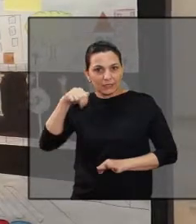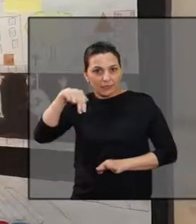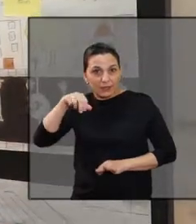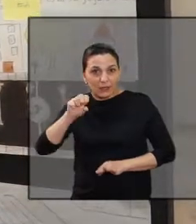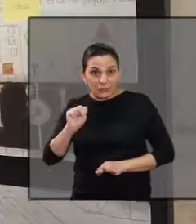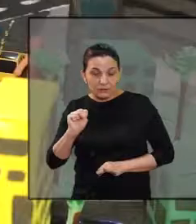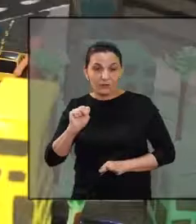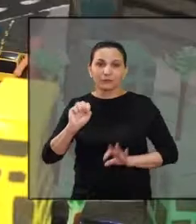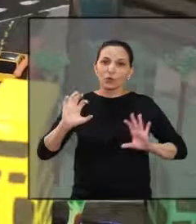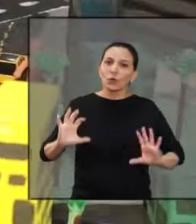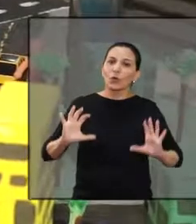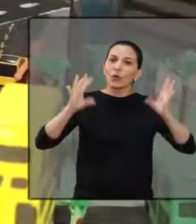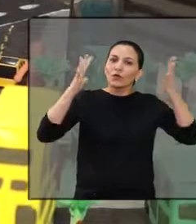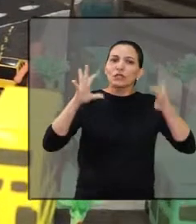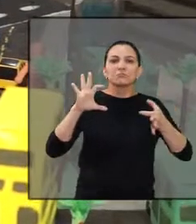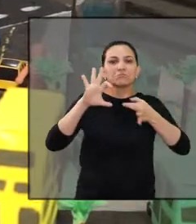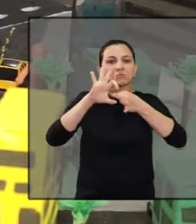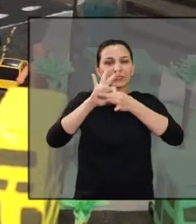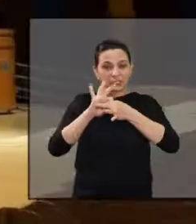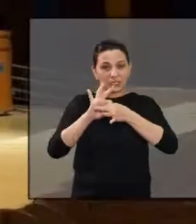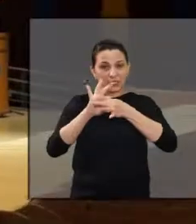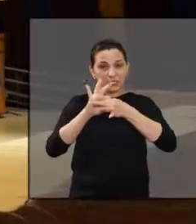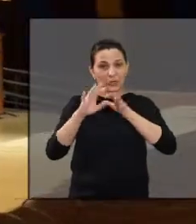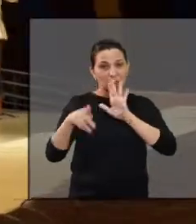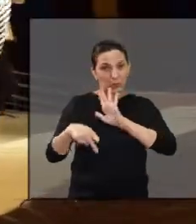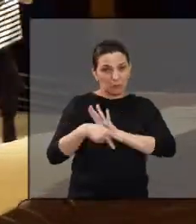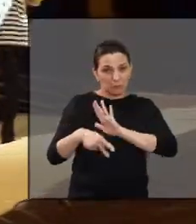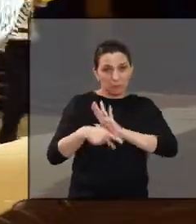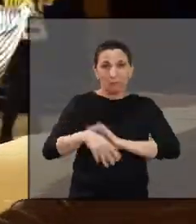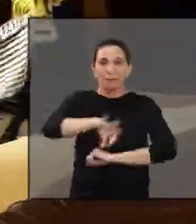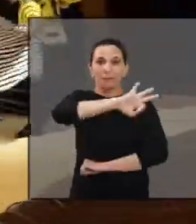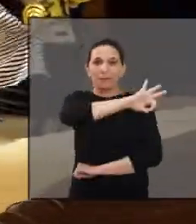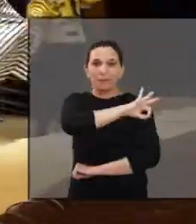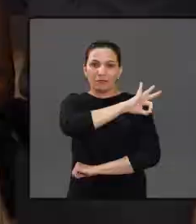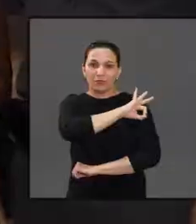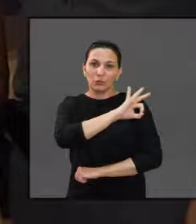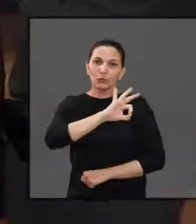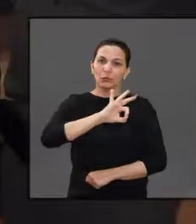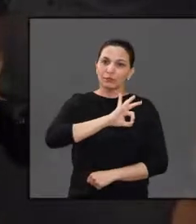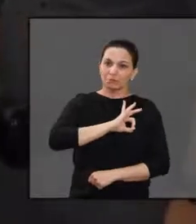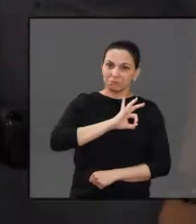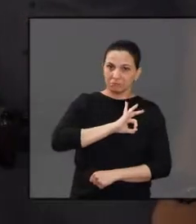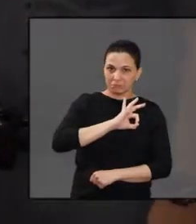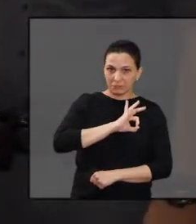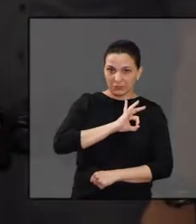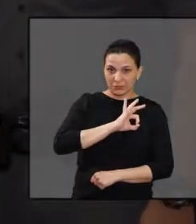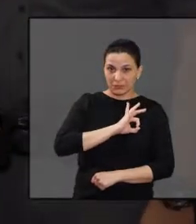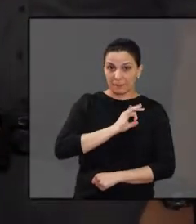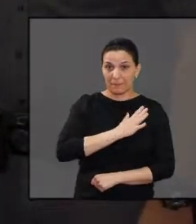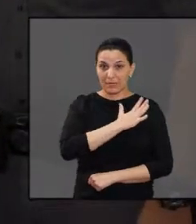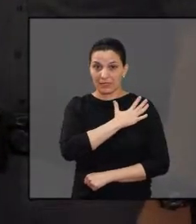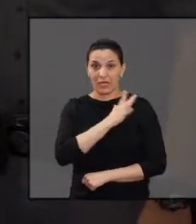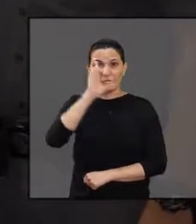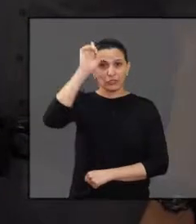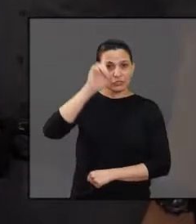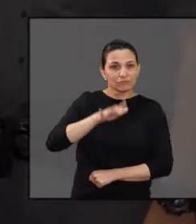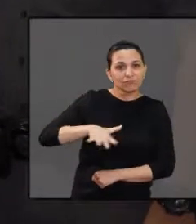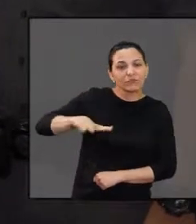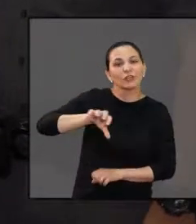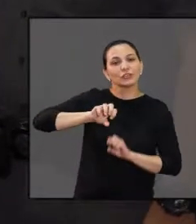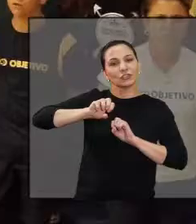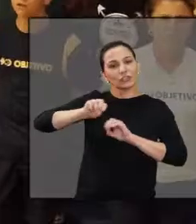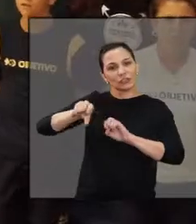e Educação no Trânsito, o CONCETRANS. O evento é uma parceria entre Prefeitura Municipal, Polícia Militar,